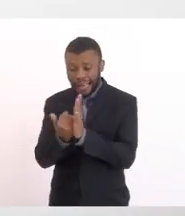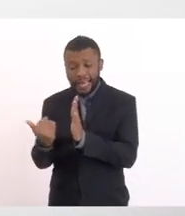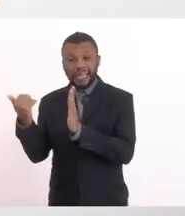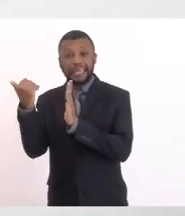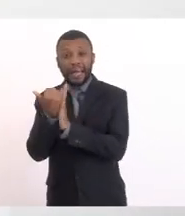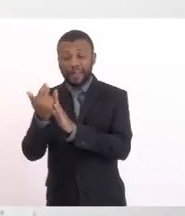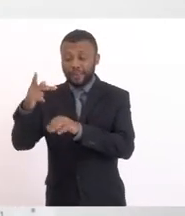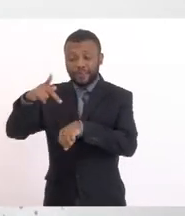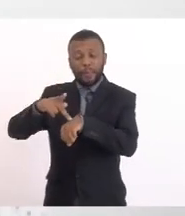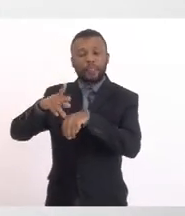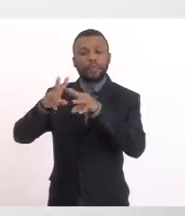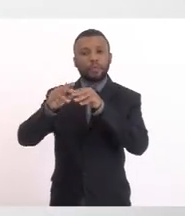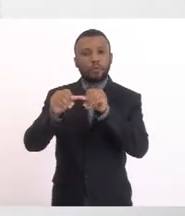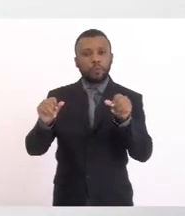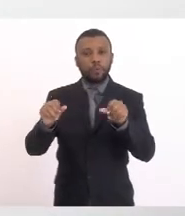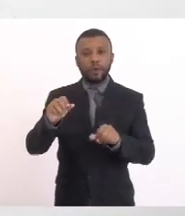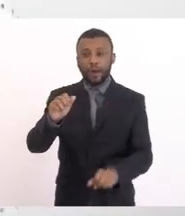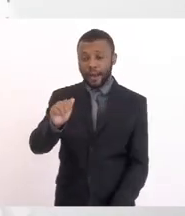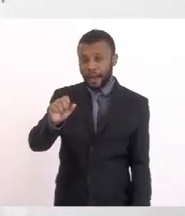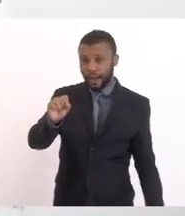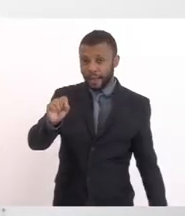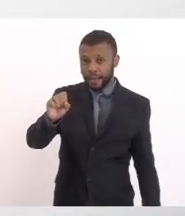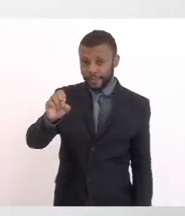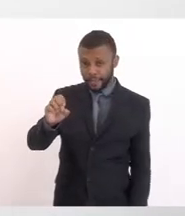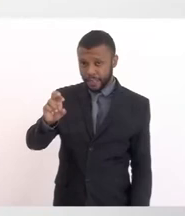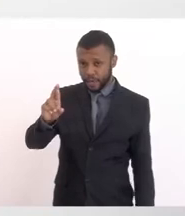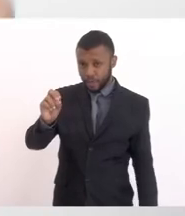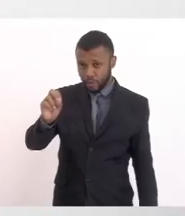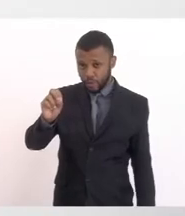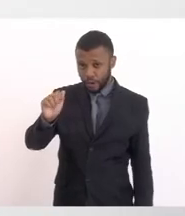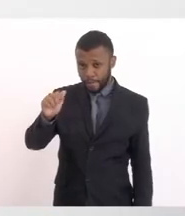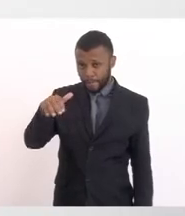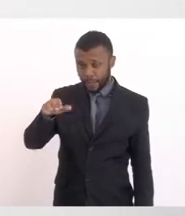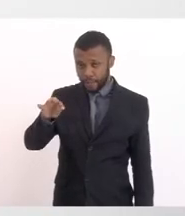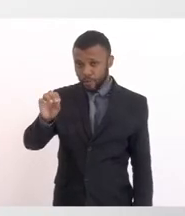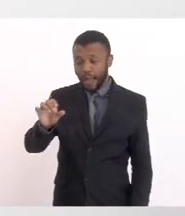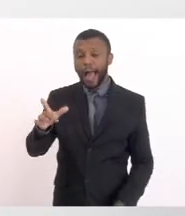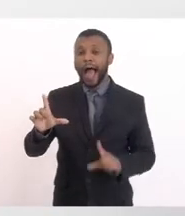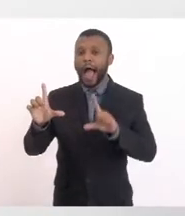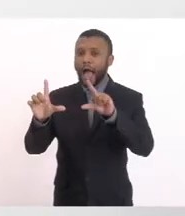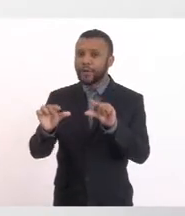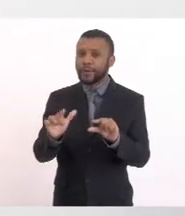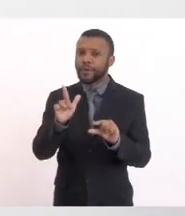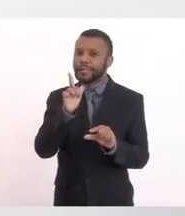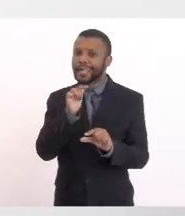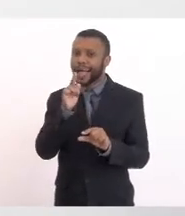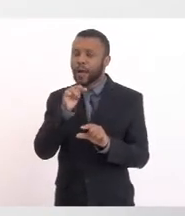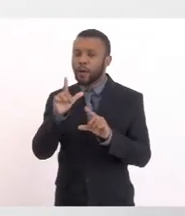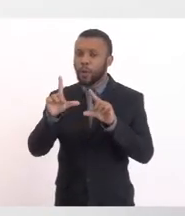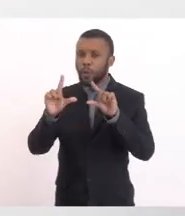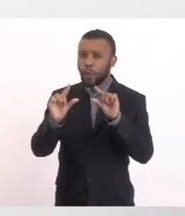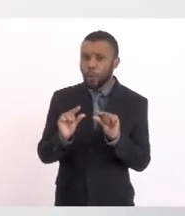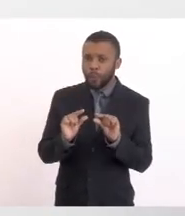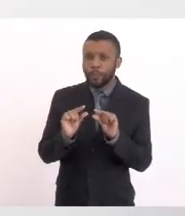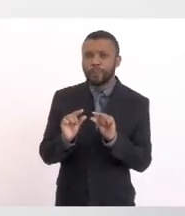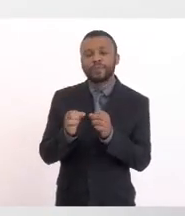Assoreamento Significa redução De lâmina d'água Redução de lâmina d'água É degradação do sistema